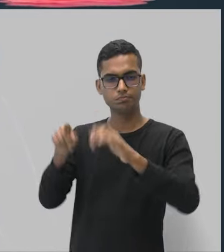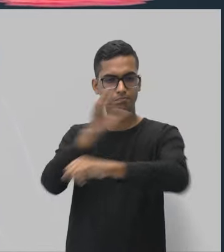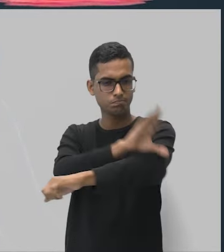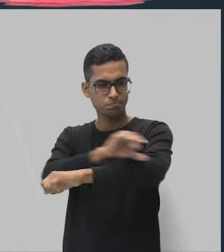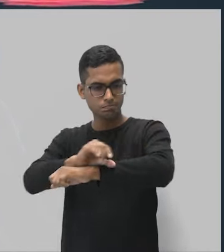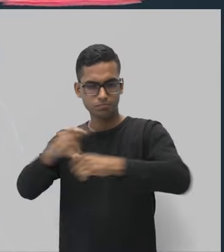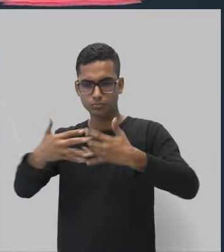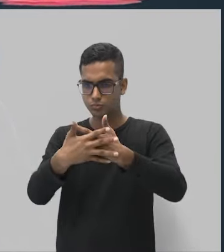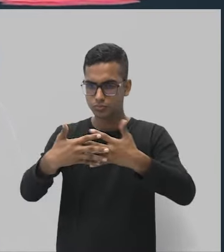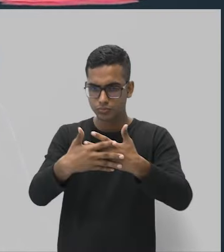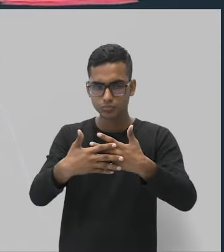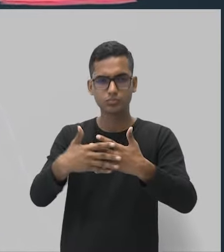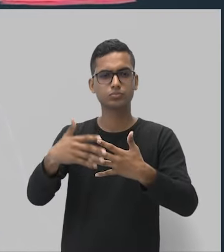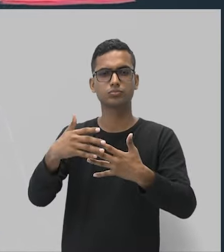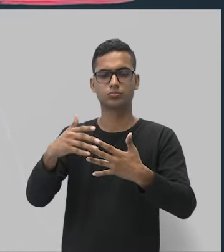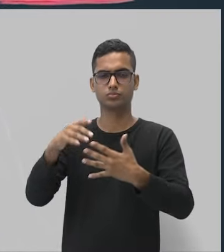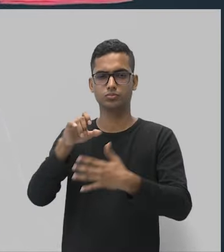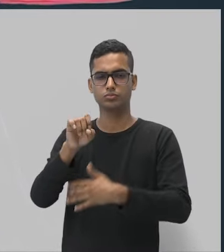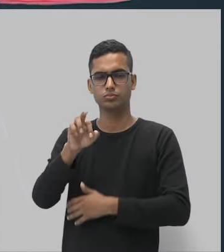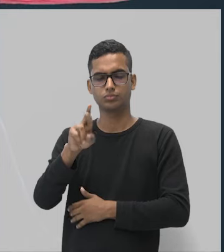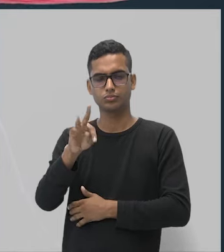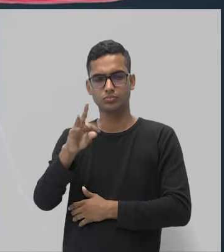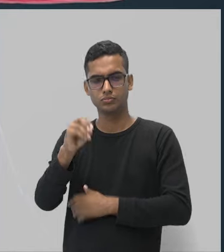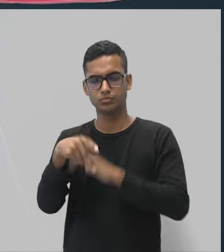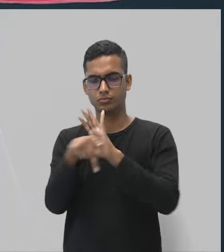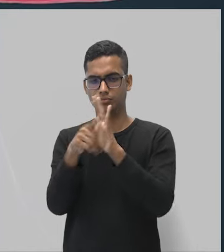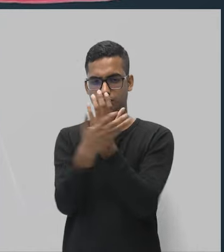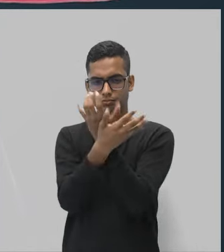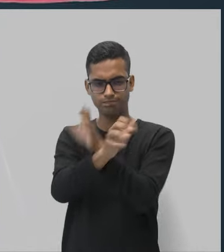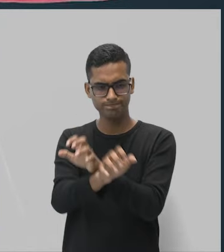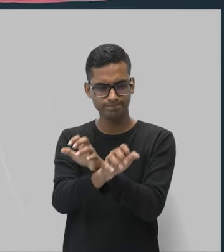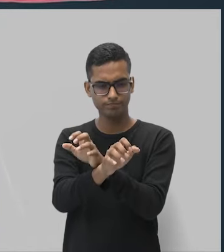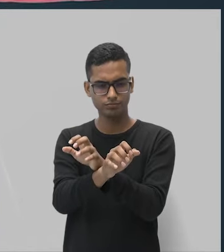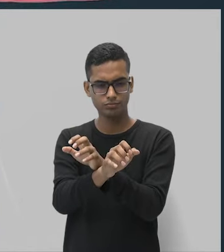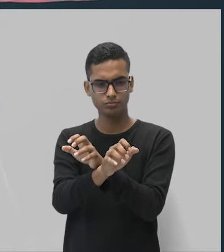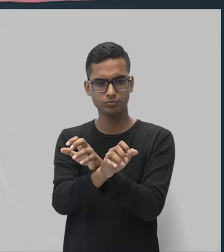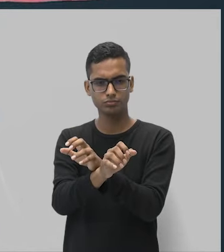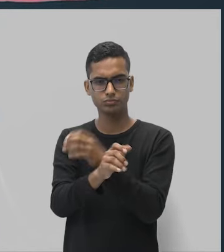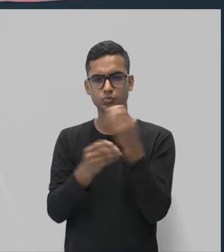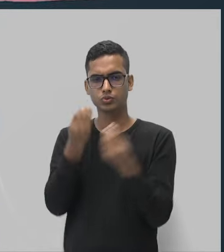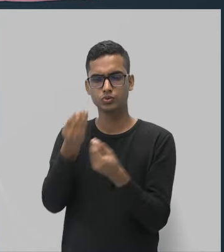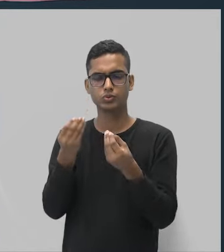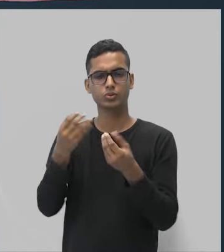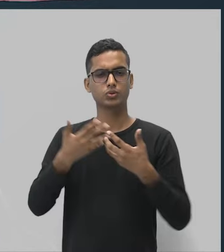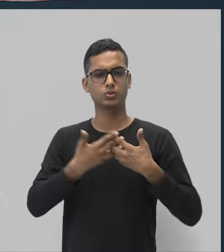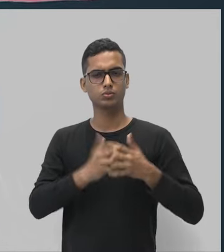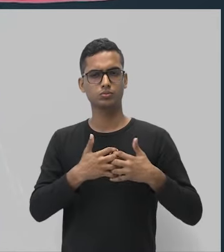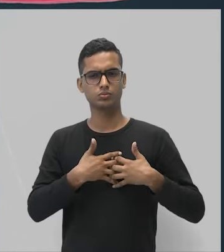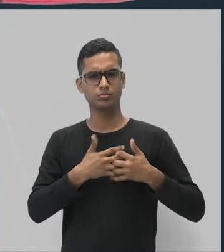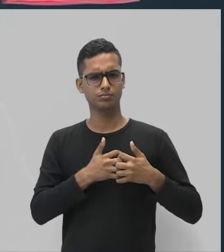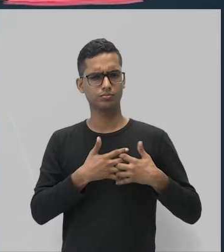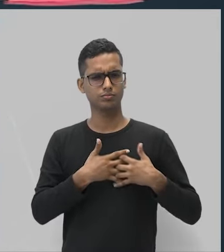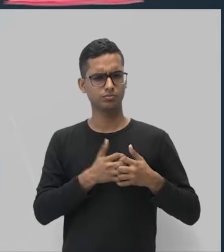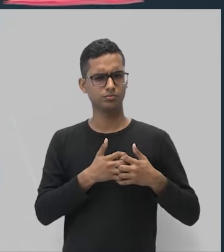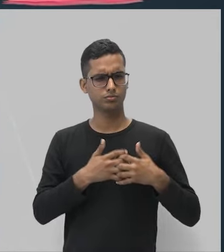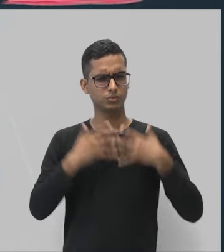estriado esquelético, eu contraio de forma voluntária.